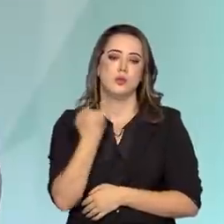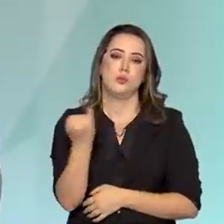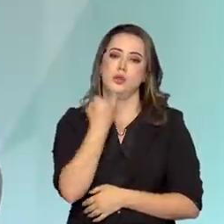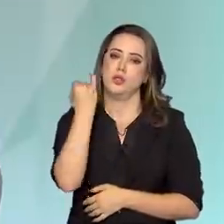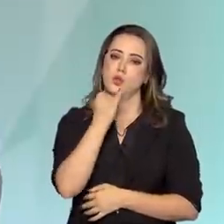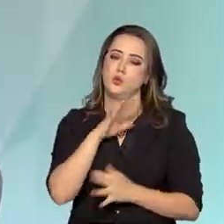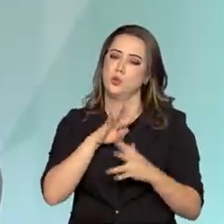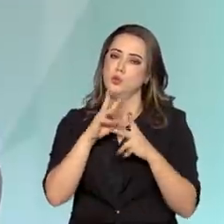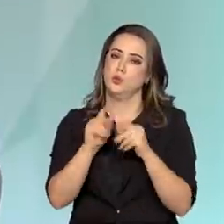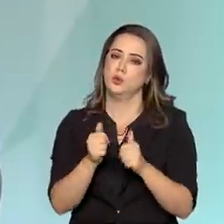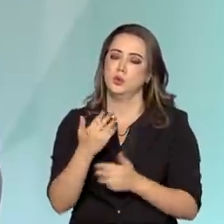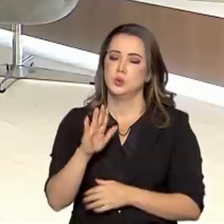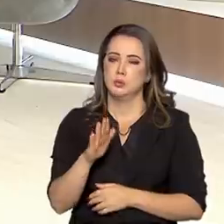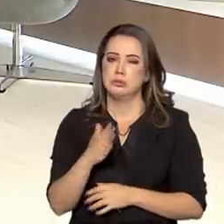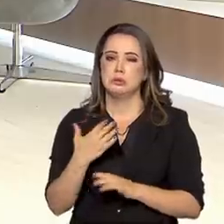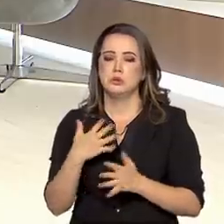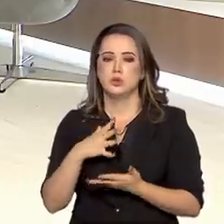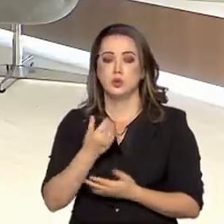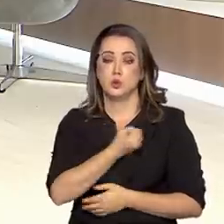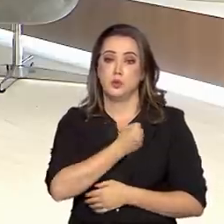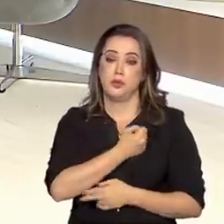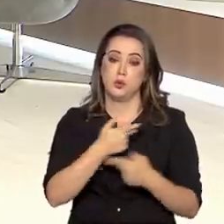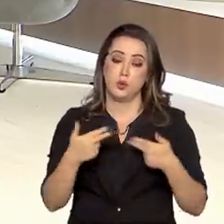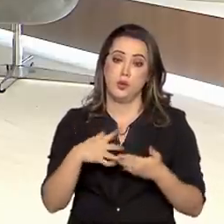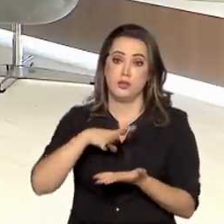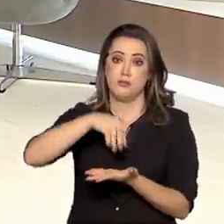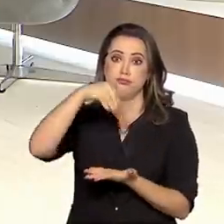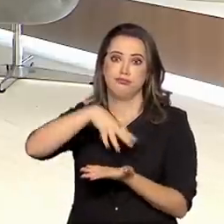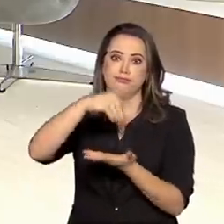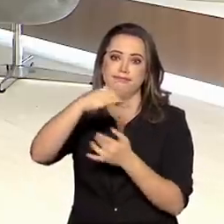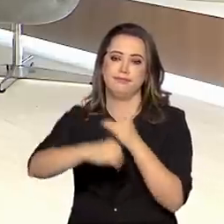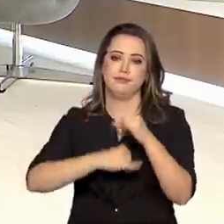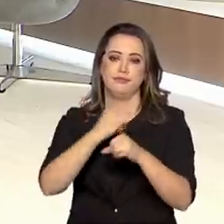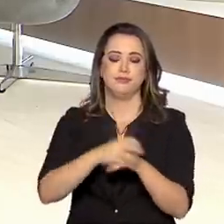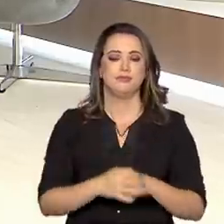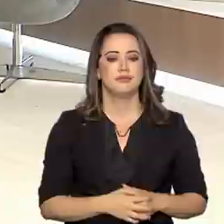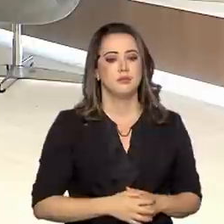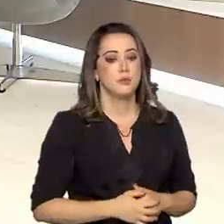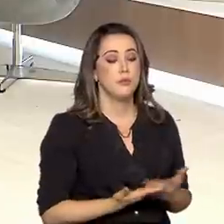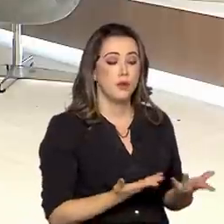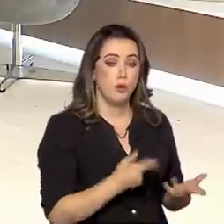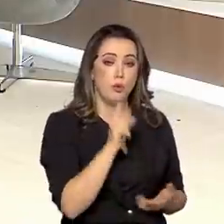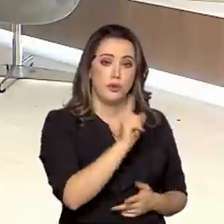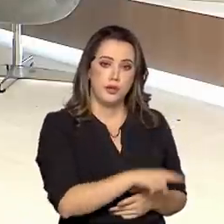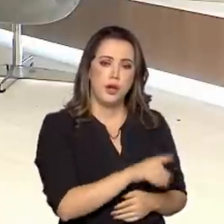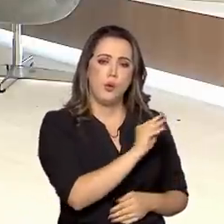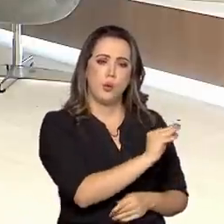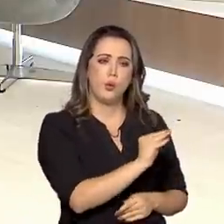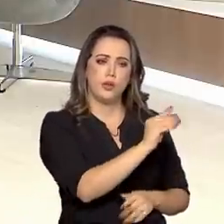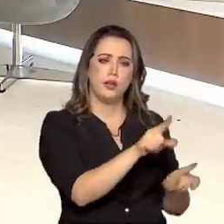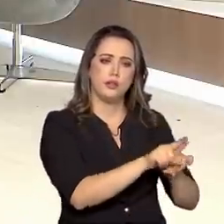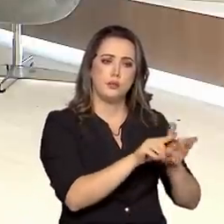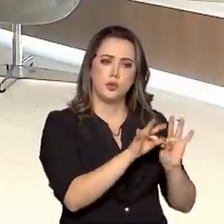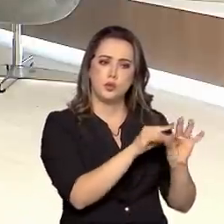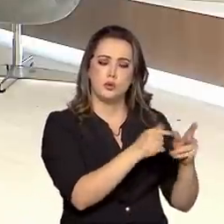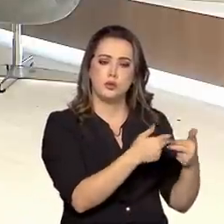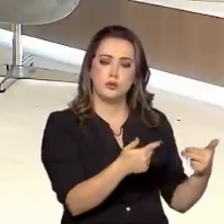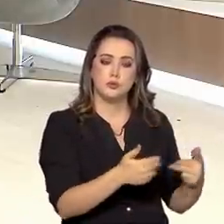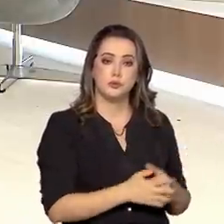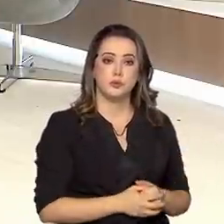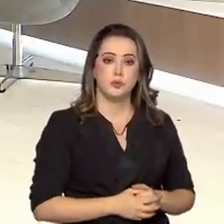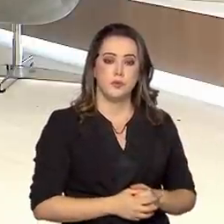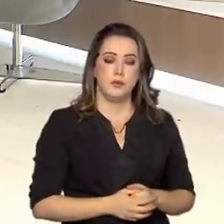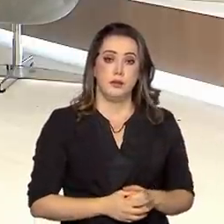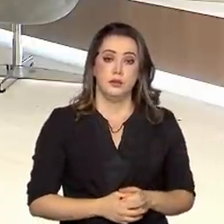mundo de número de itens digitalizados. Que é uma forma de preservar também todo esse acervo. Em